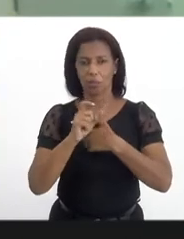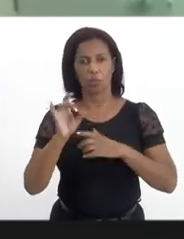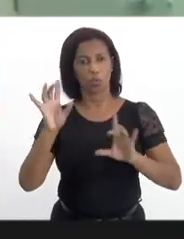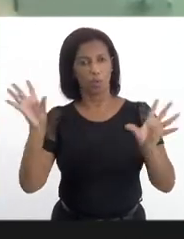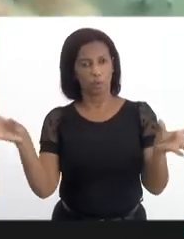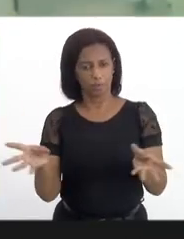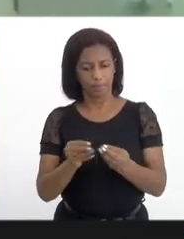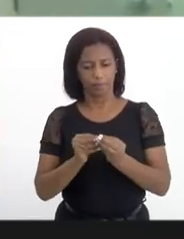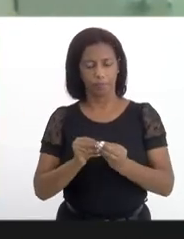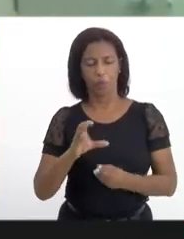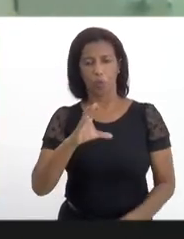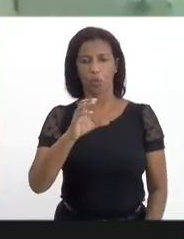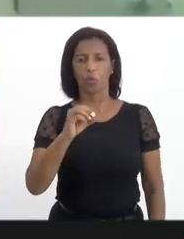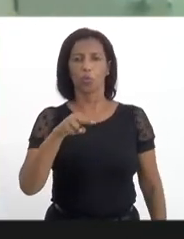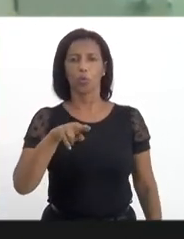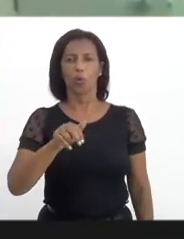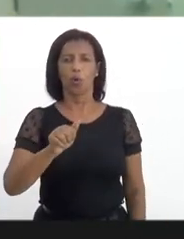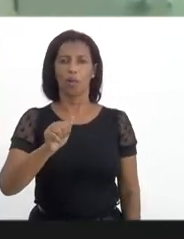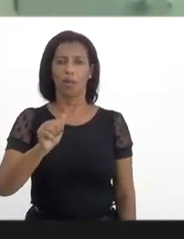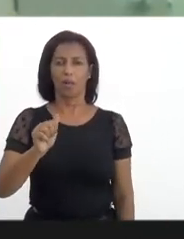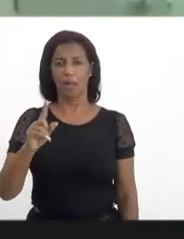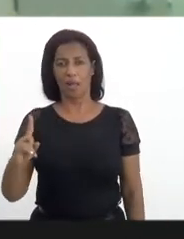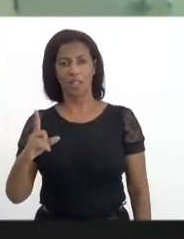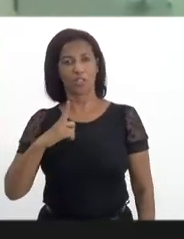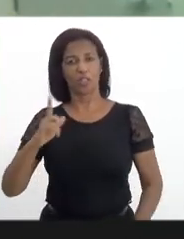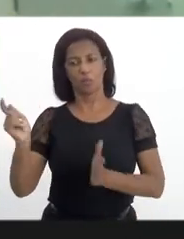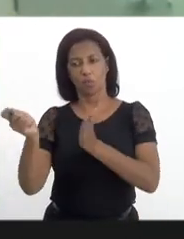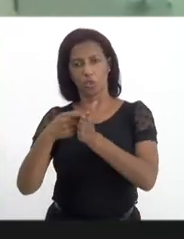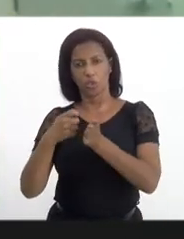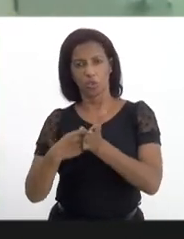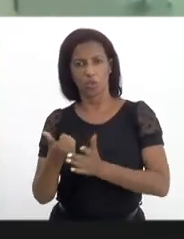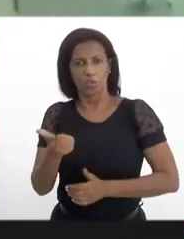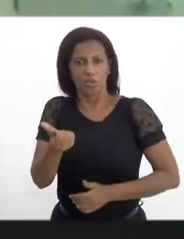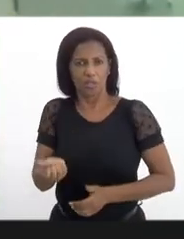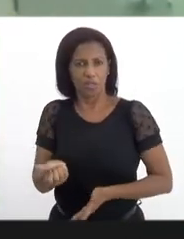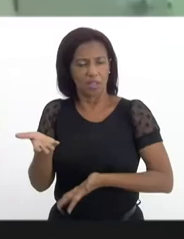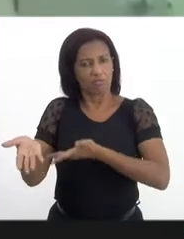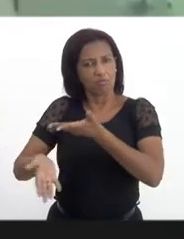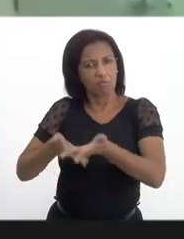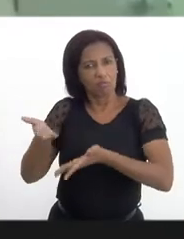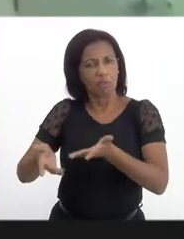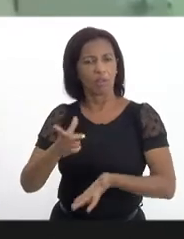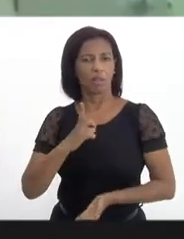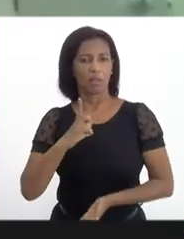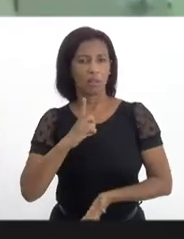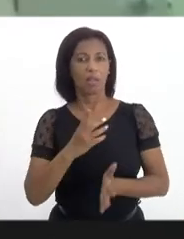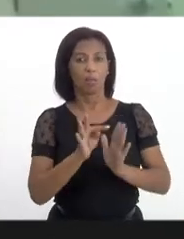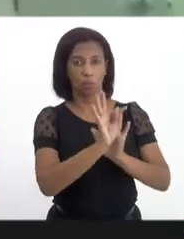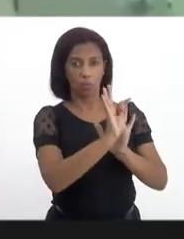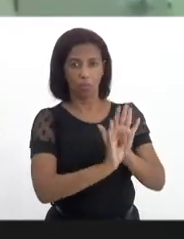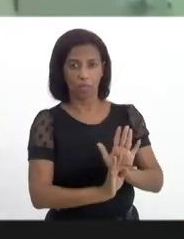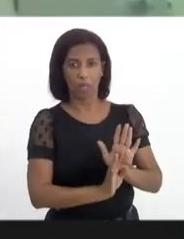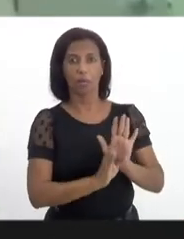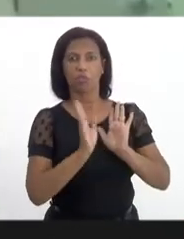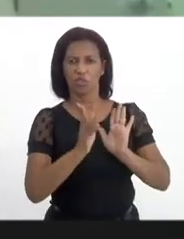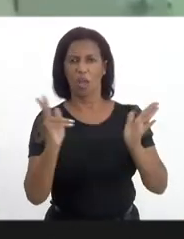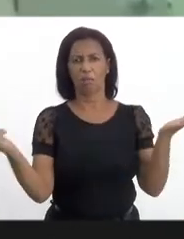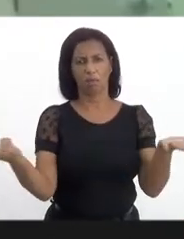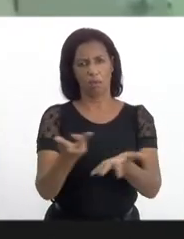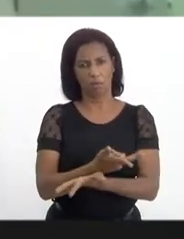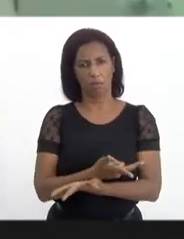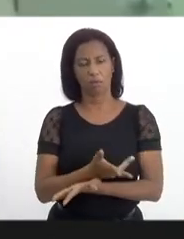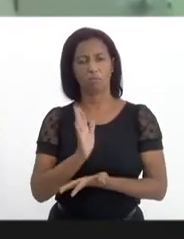POMAD nós temos já 16 instituições já inscritas, comunidades terapêuticas, temos um termo de conveniamento que já está acontecendo,